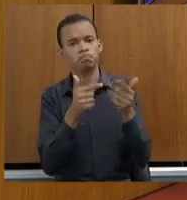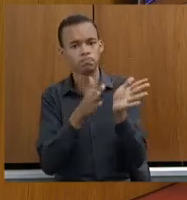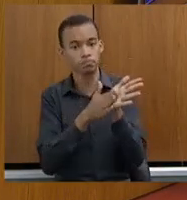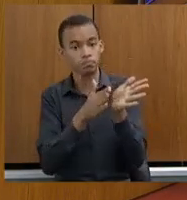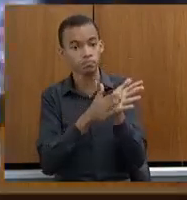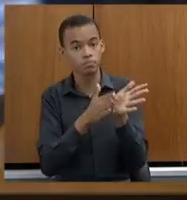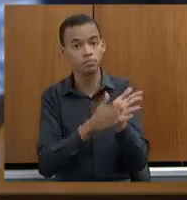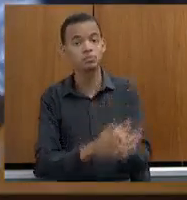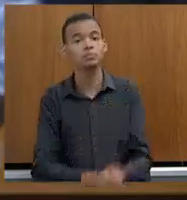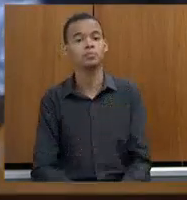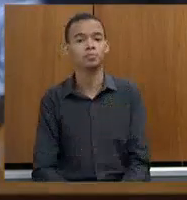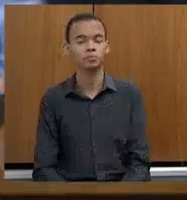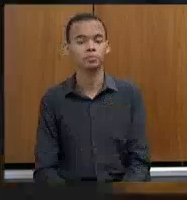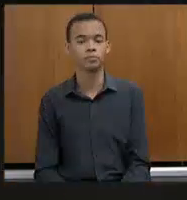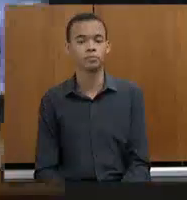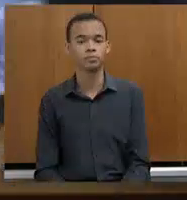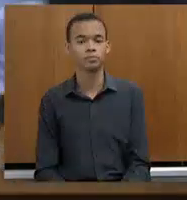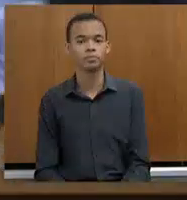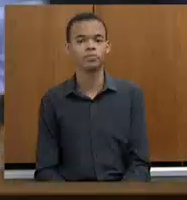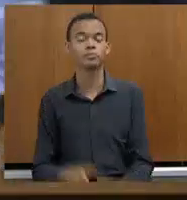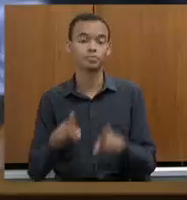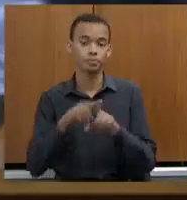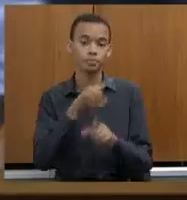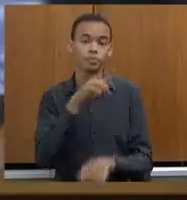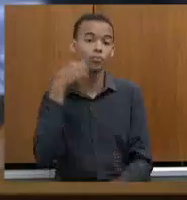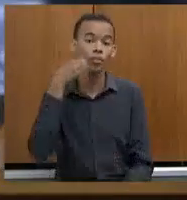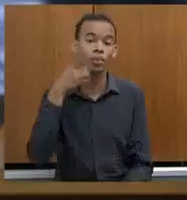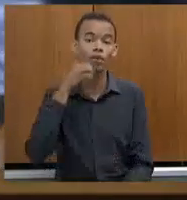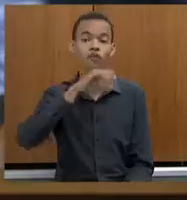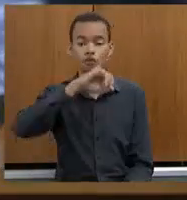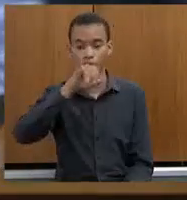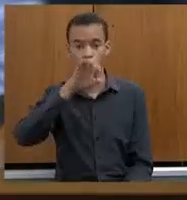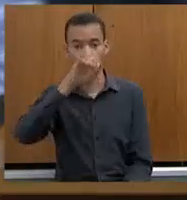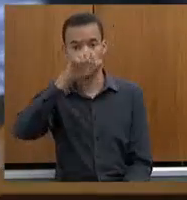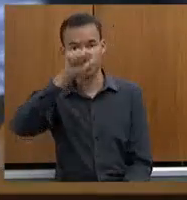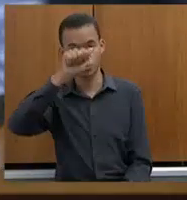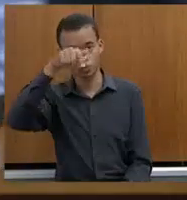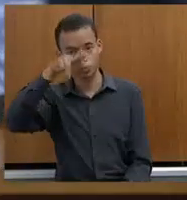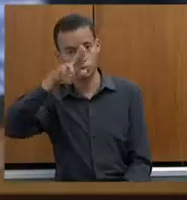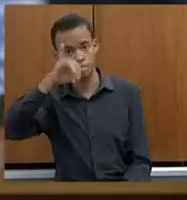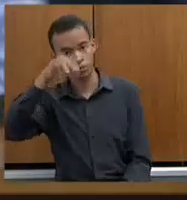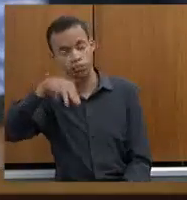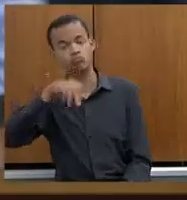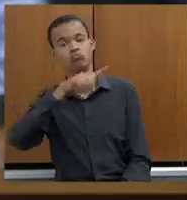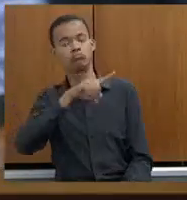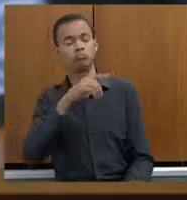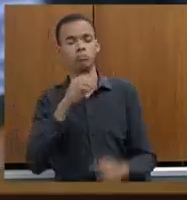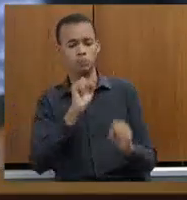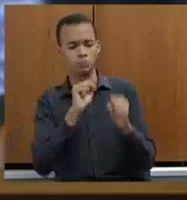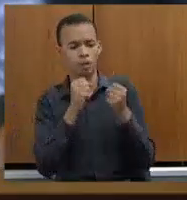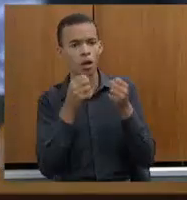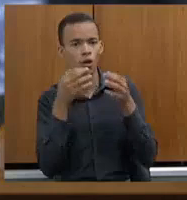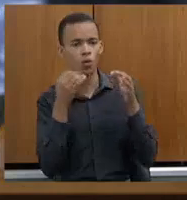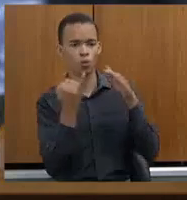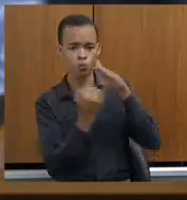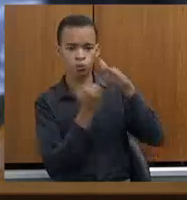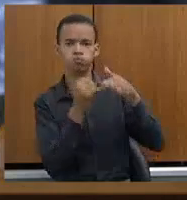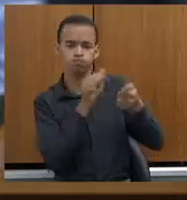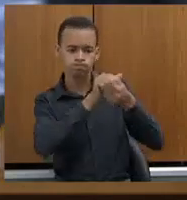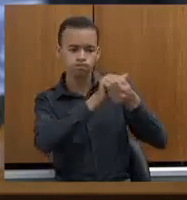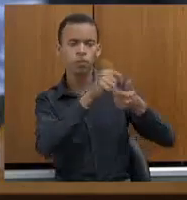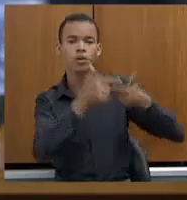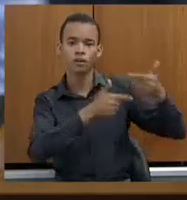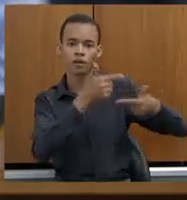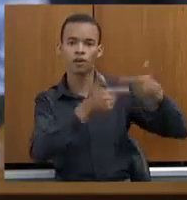ao elogiar, doutor Joaquim, no seu empenho, na sua dedicação junto à instituição, é muito bom